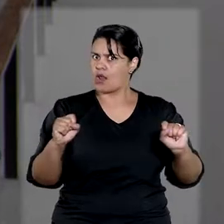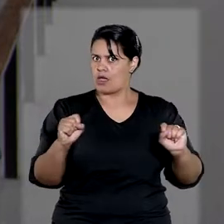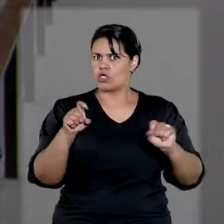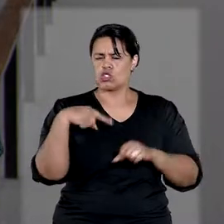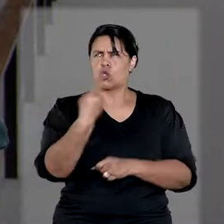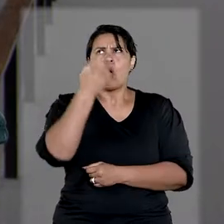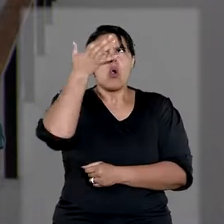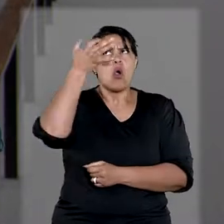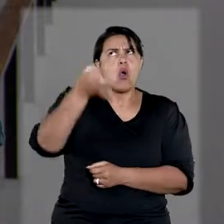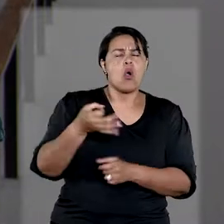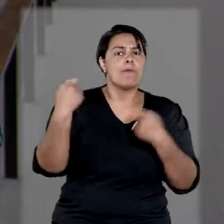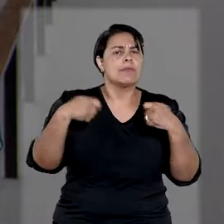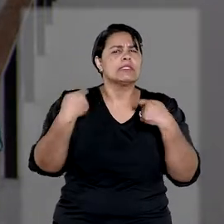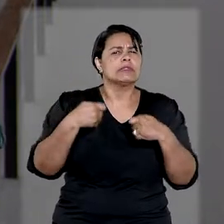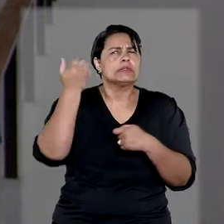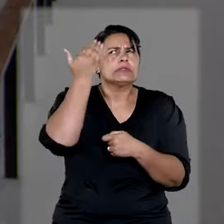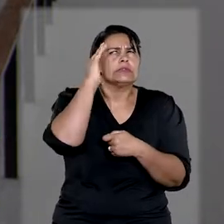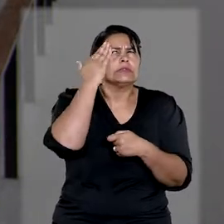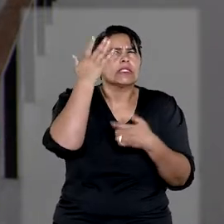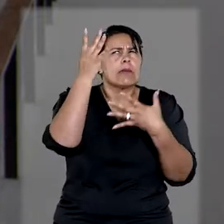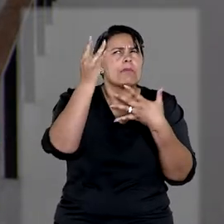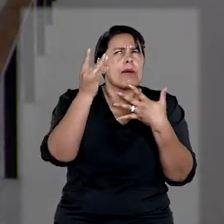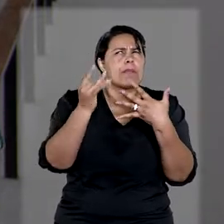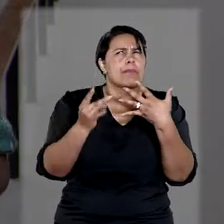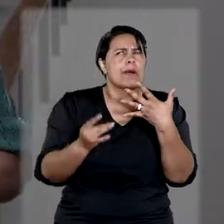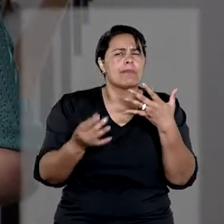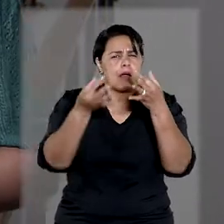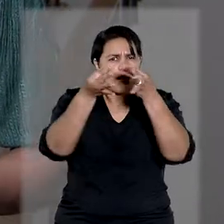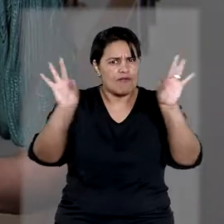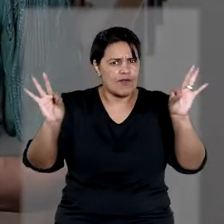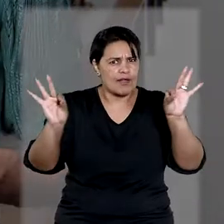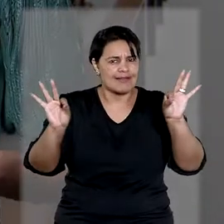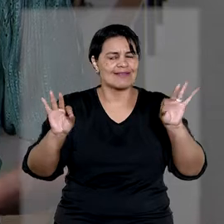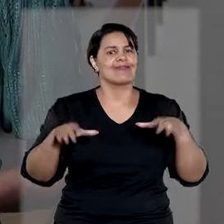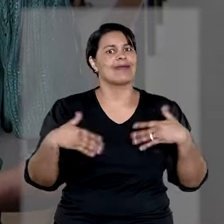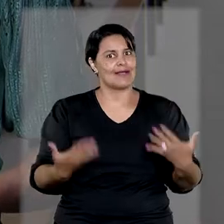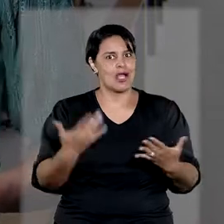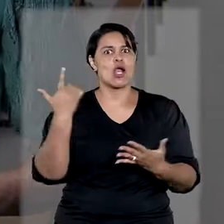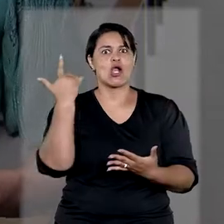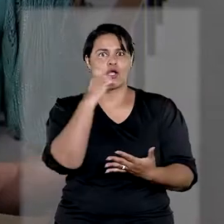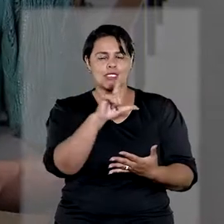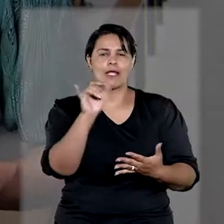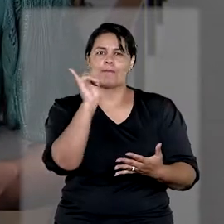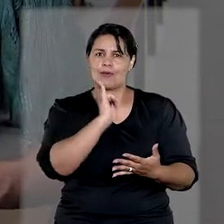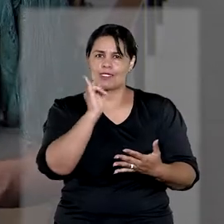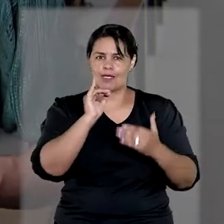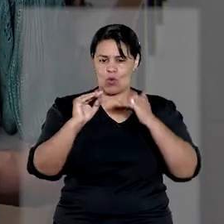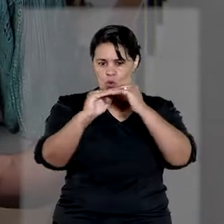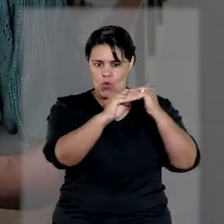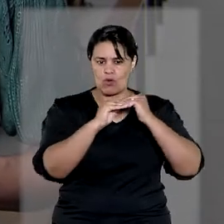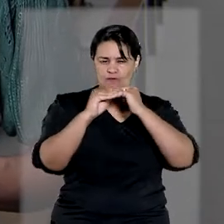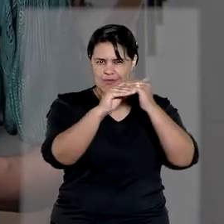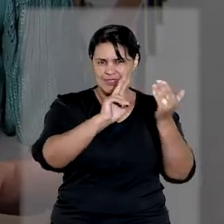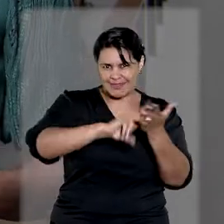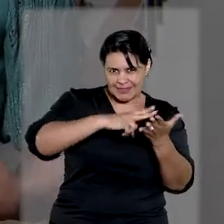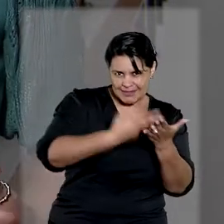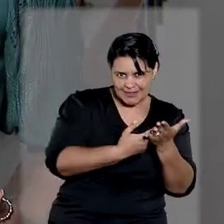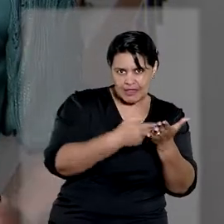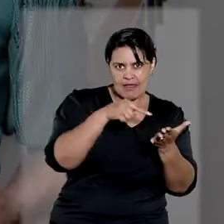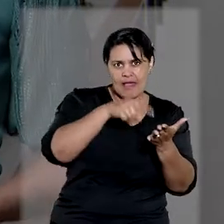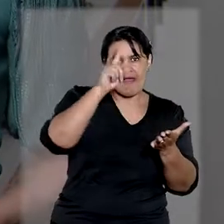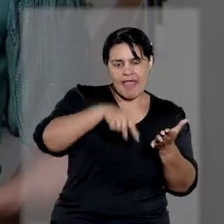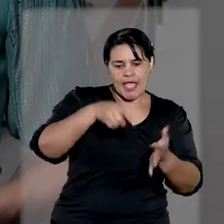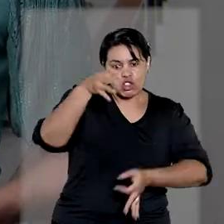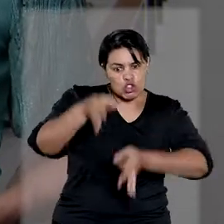compreendê-la, é importante entender cada detalhe da frase. Assim, uniformizar a interpretação é